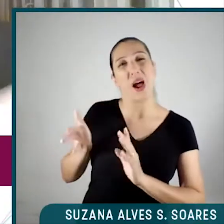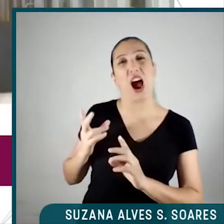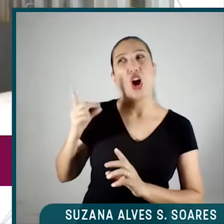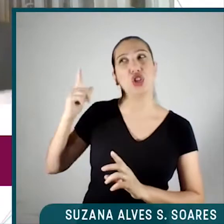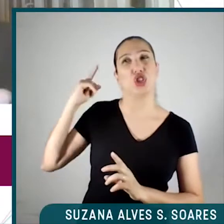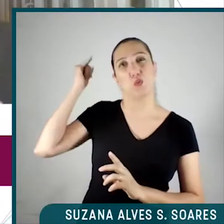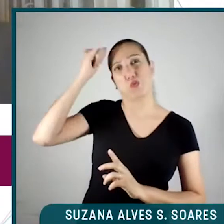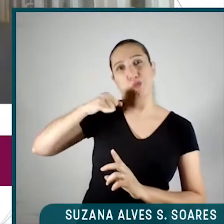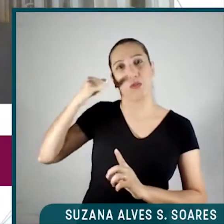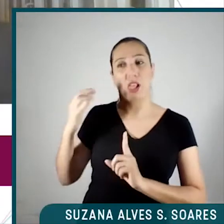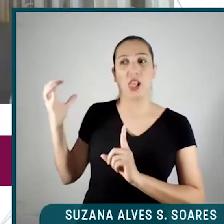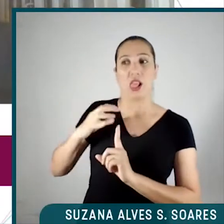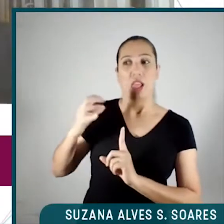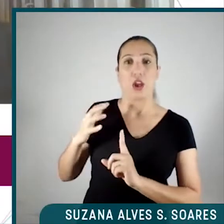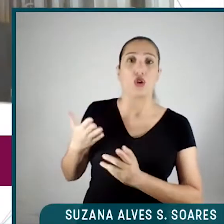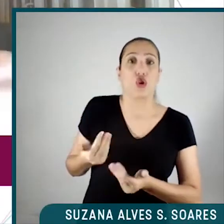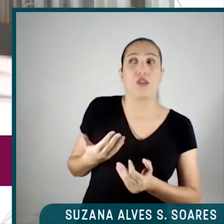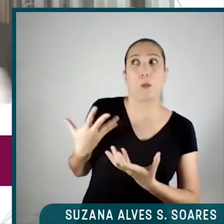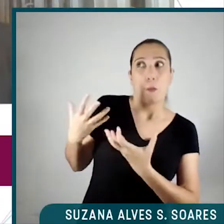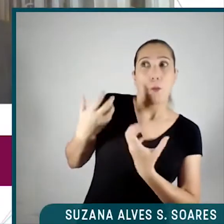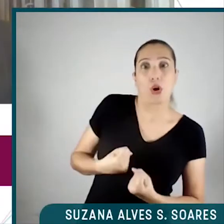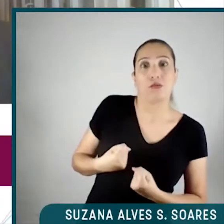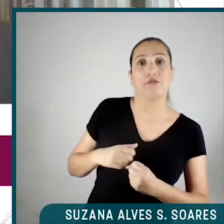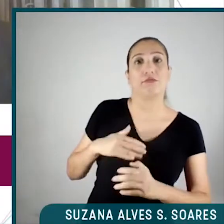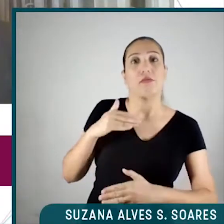de permanência. Ou seja, ele vai fazendo parte de um grupo.